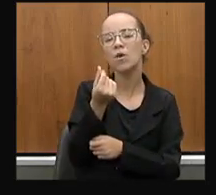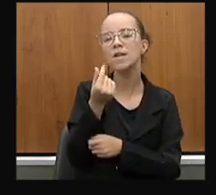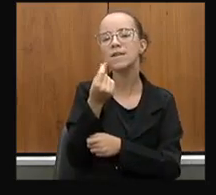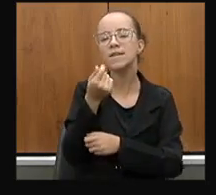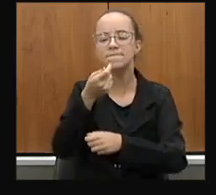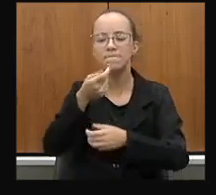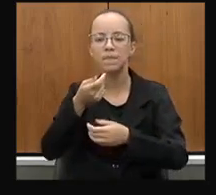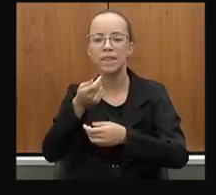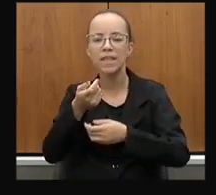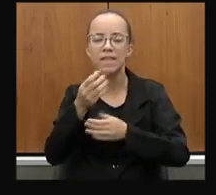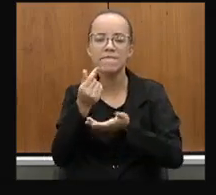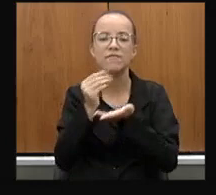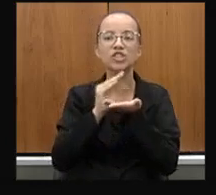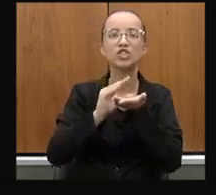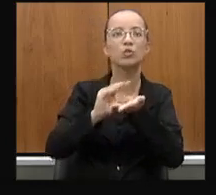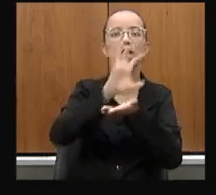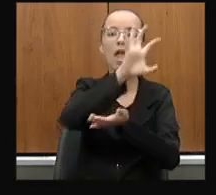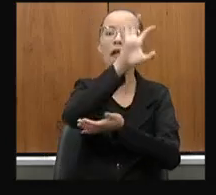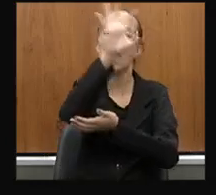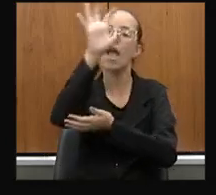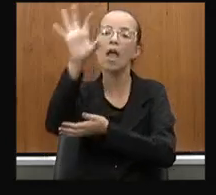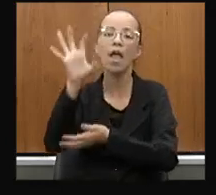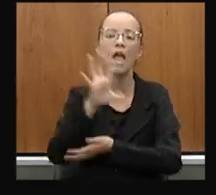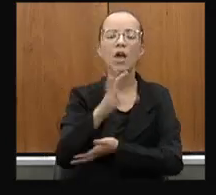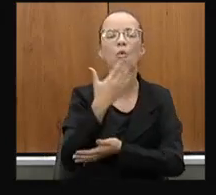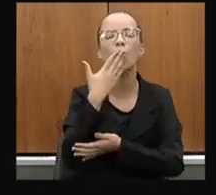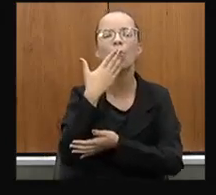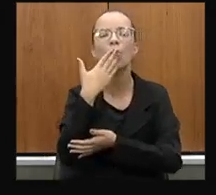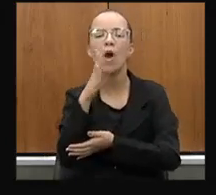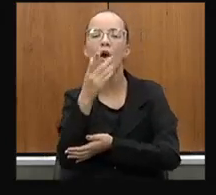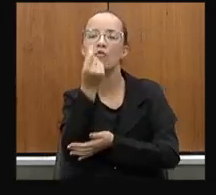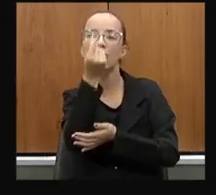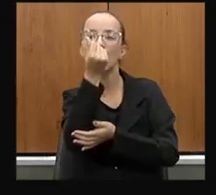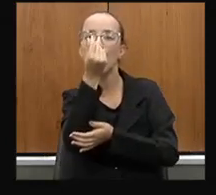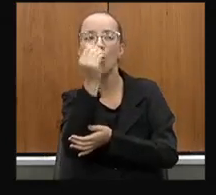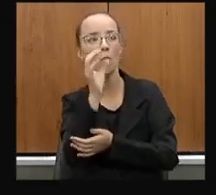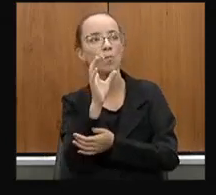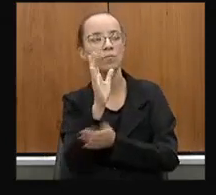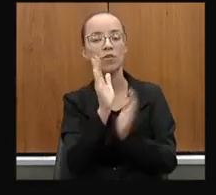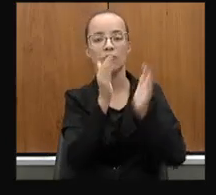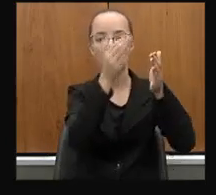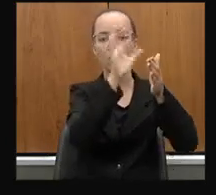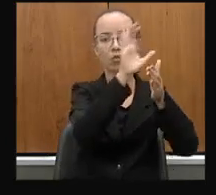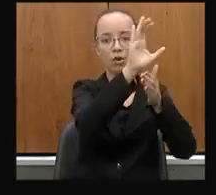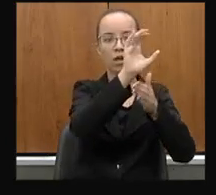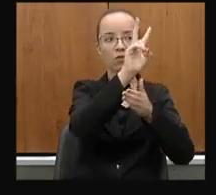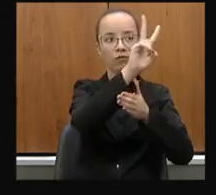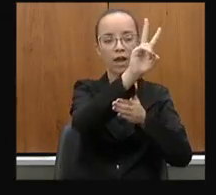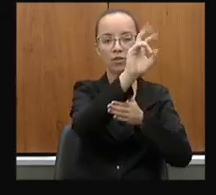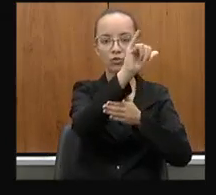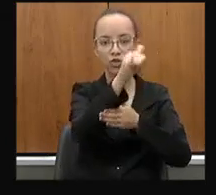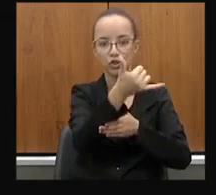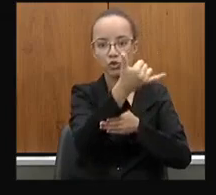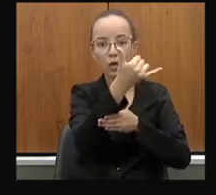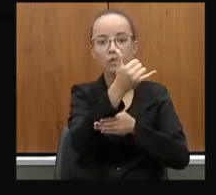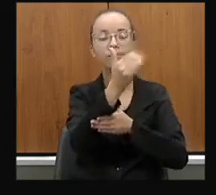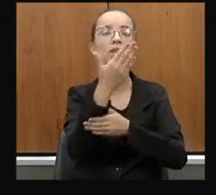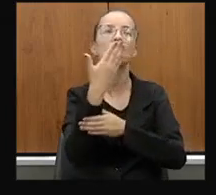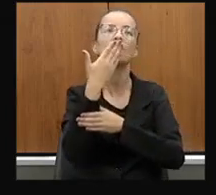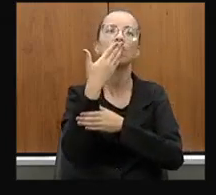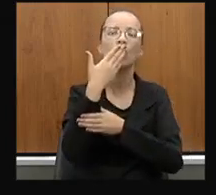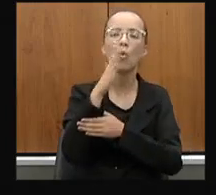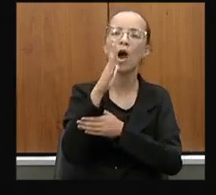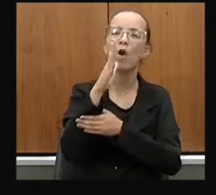regiões em Minas Gerais? Qual o valor foi investido no Vale de Acchonha, nesse governo, para reparo de obras? Qual o valor